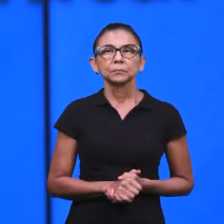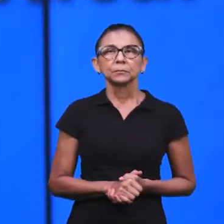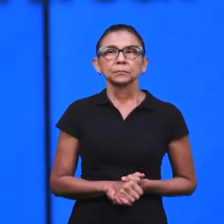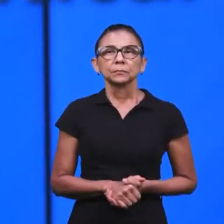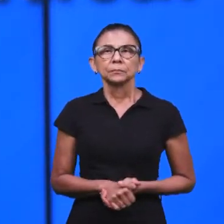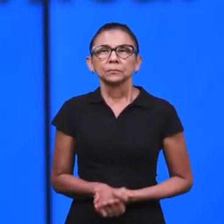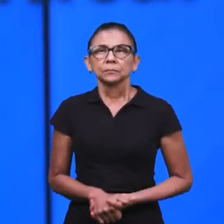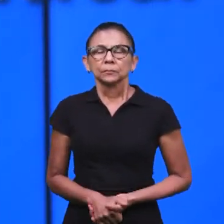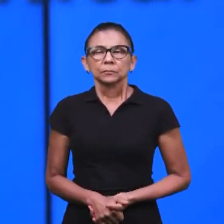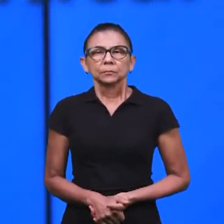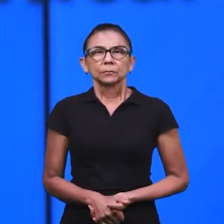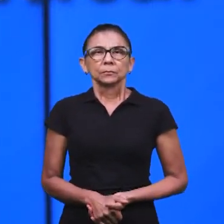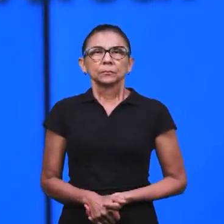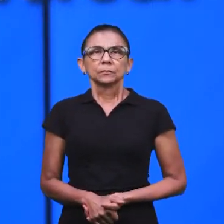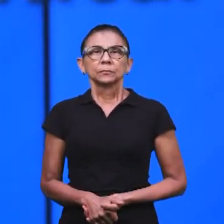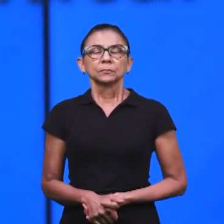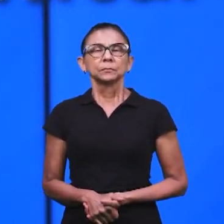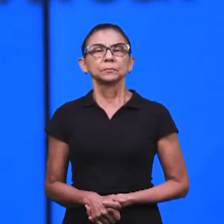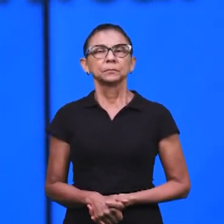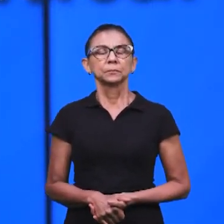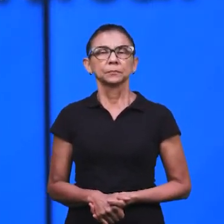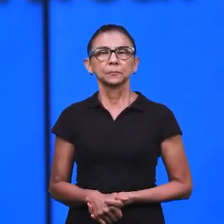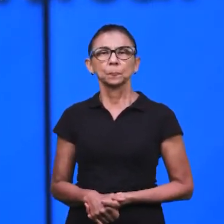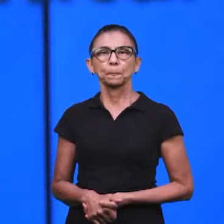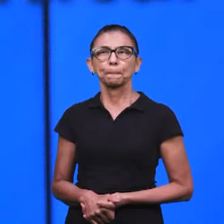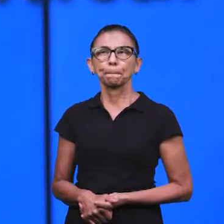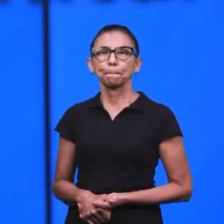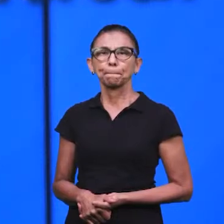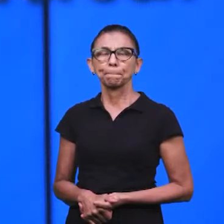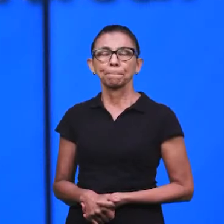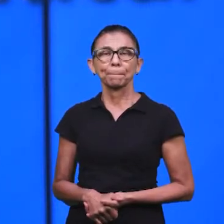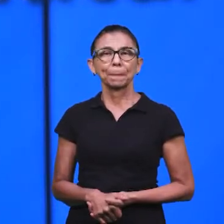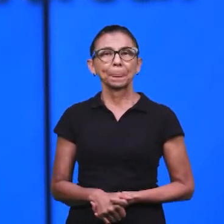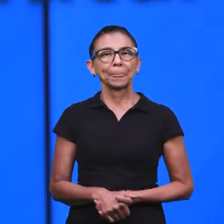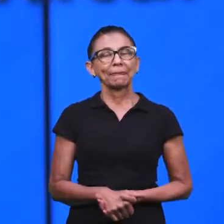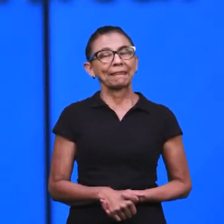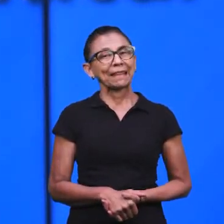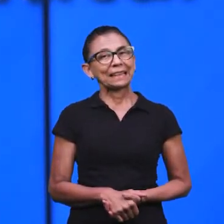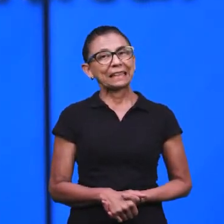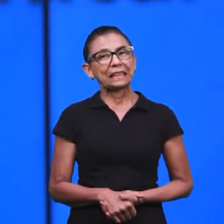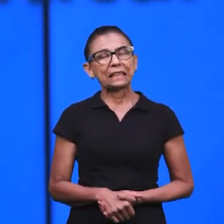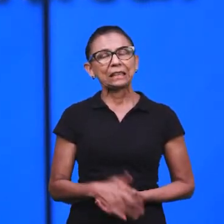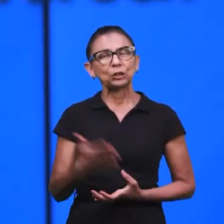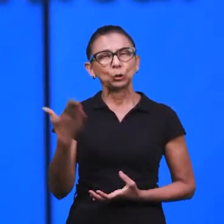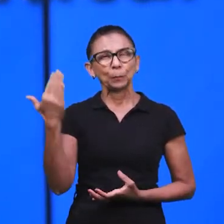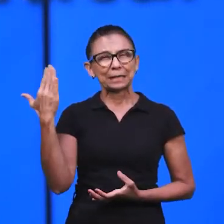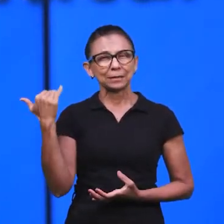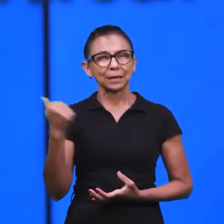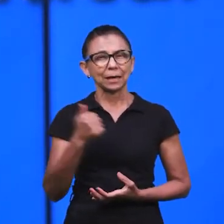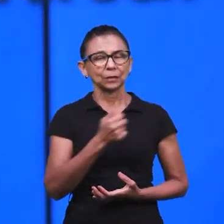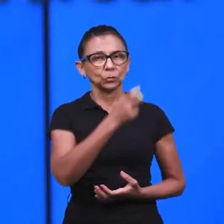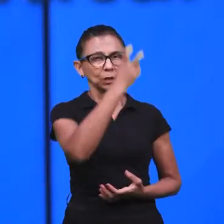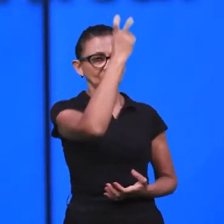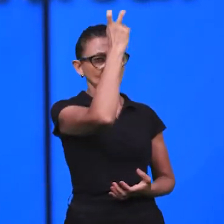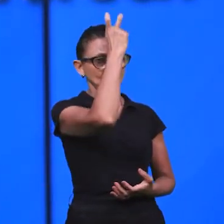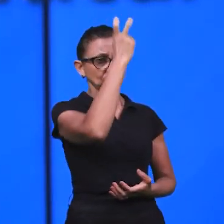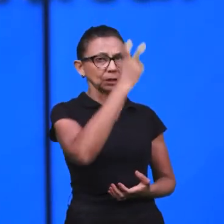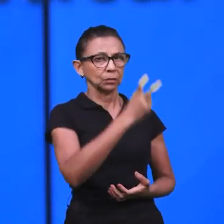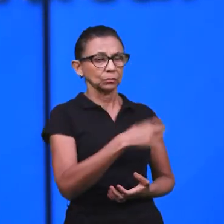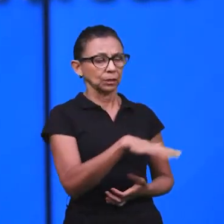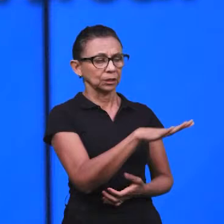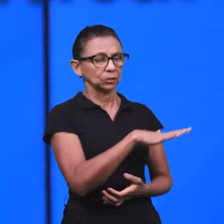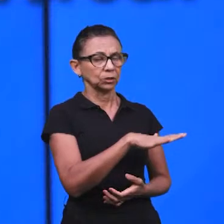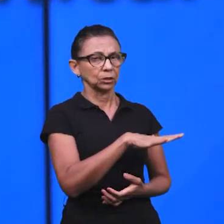da resposta à nossa pergunta. Ou seja, é um todo. É como o Senhor, quando retirou Israel do